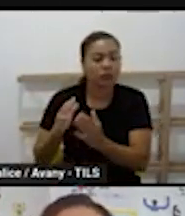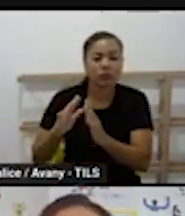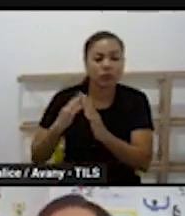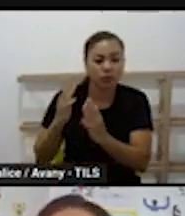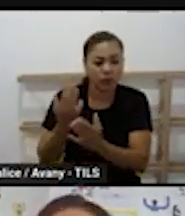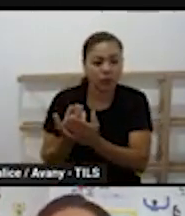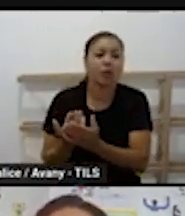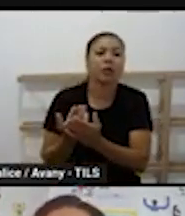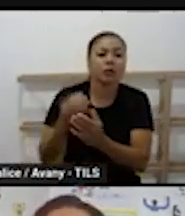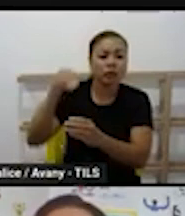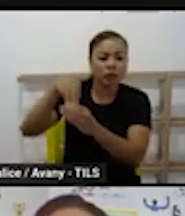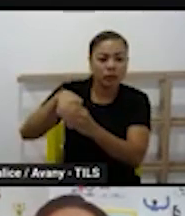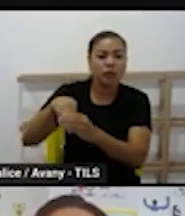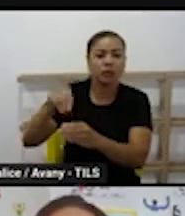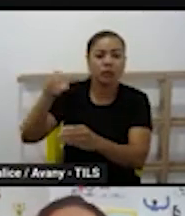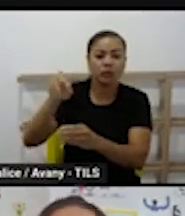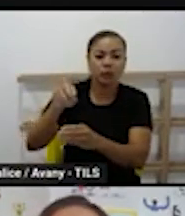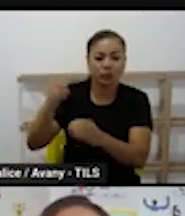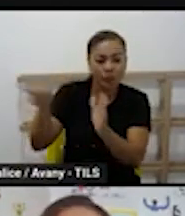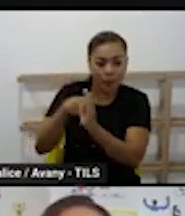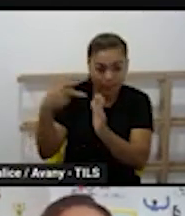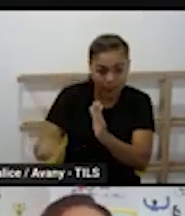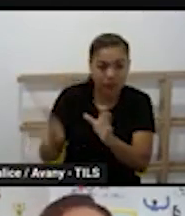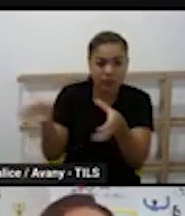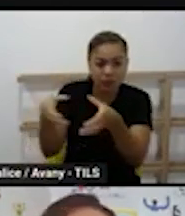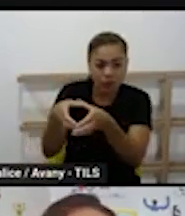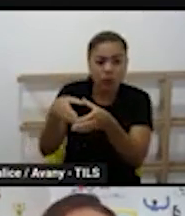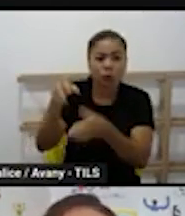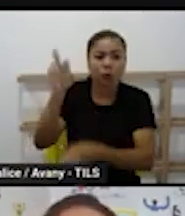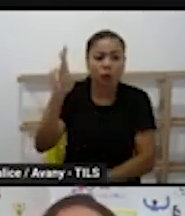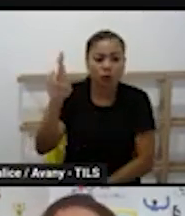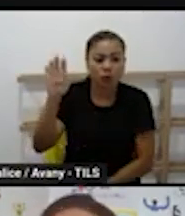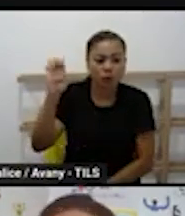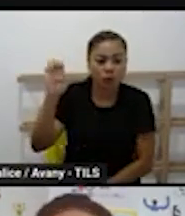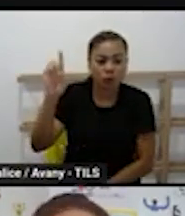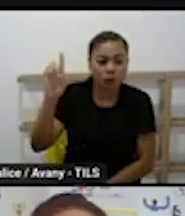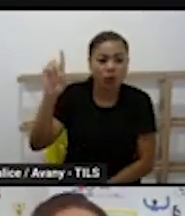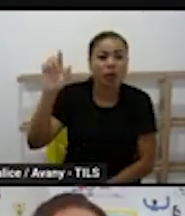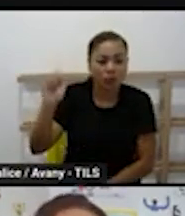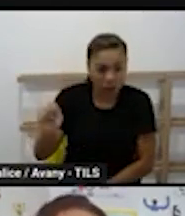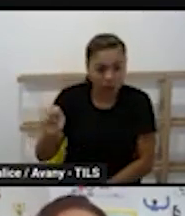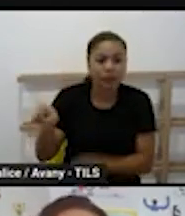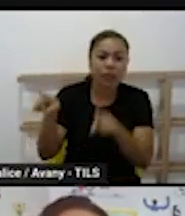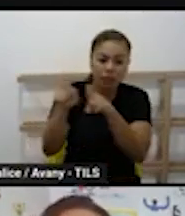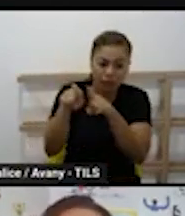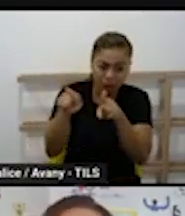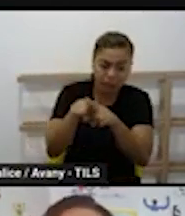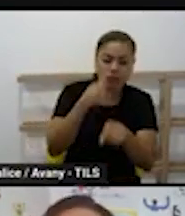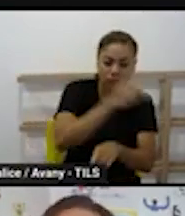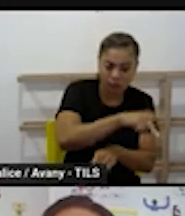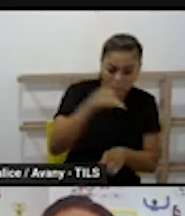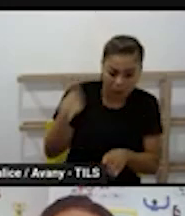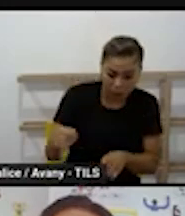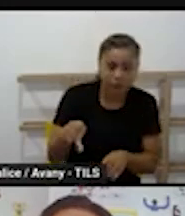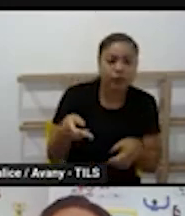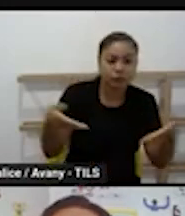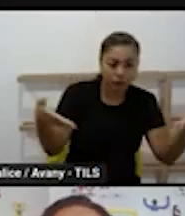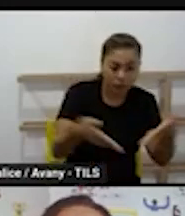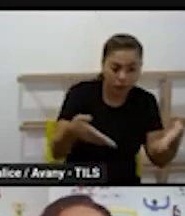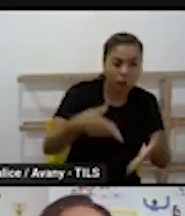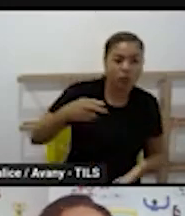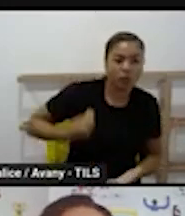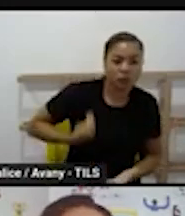novos que não estavam no Reda. Então, assim, são professores que estão entrando agora, que estão aqui presentes nesse encontro formativo e precisam entender